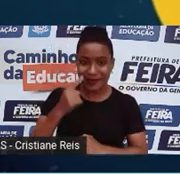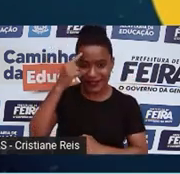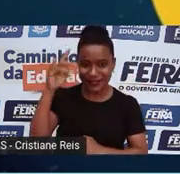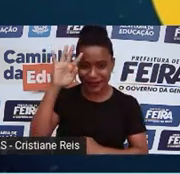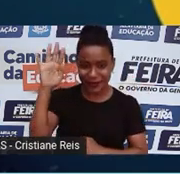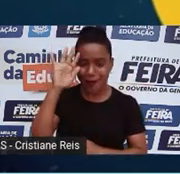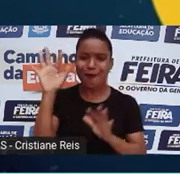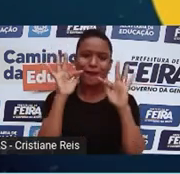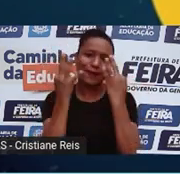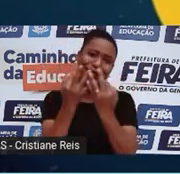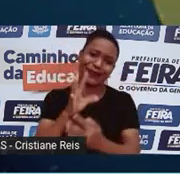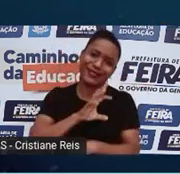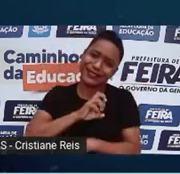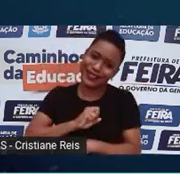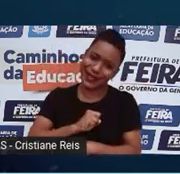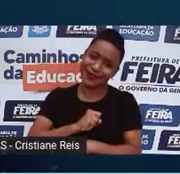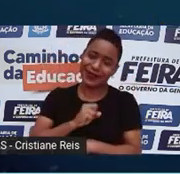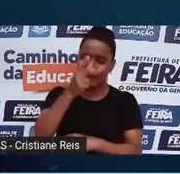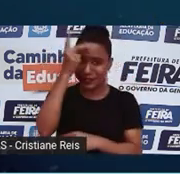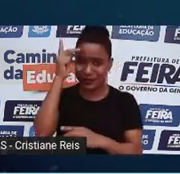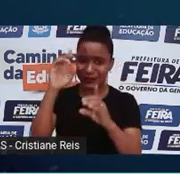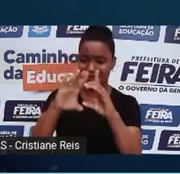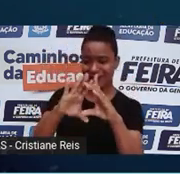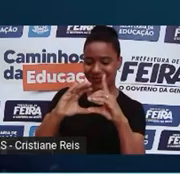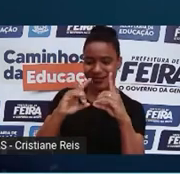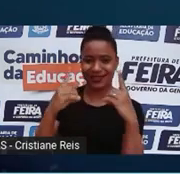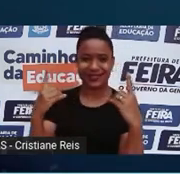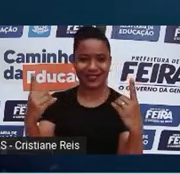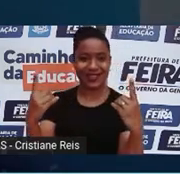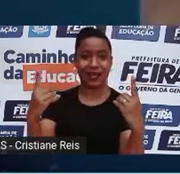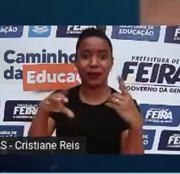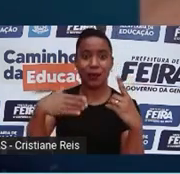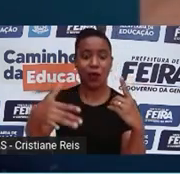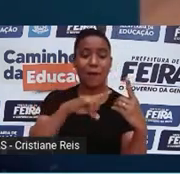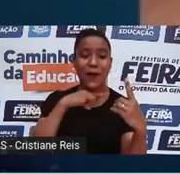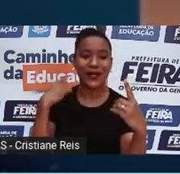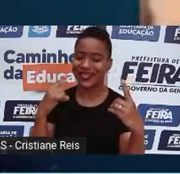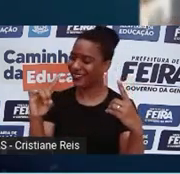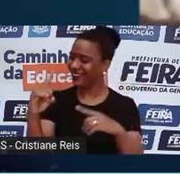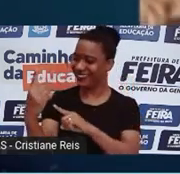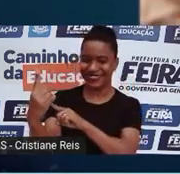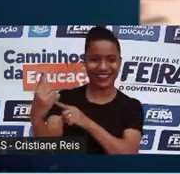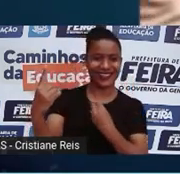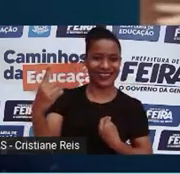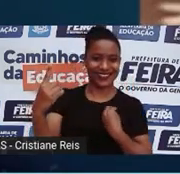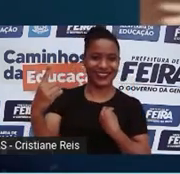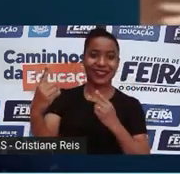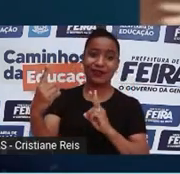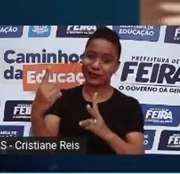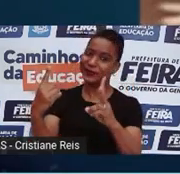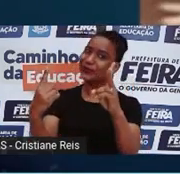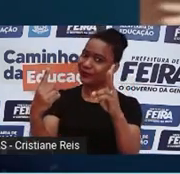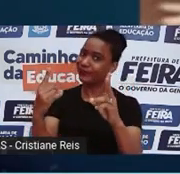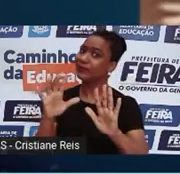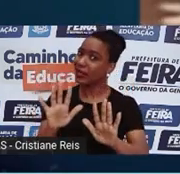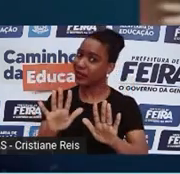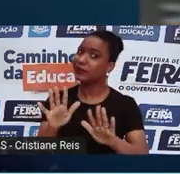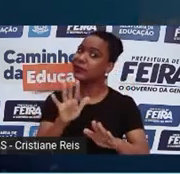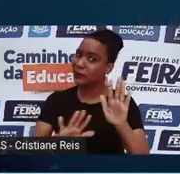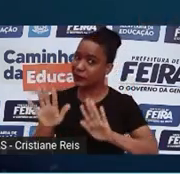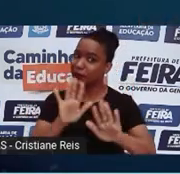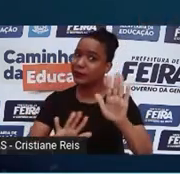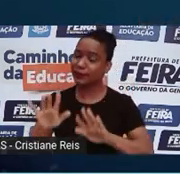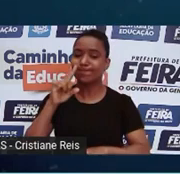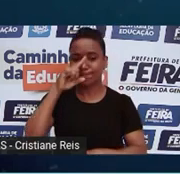ter mais tempo com essa pessoa. Seria bem legal, né? Porém, como tudo na vida, tem consequências e riscos. E clonagem seria